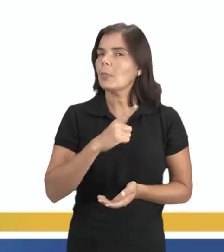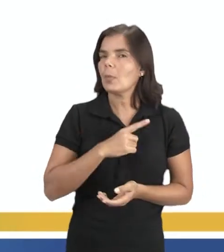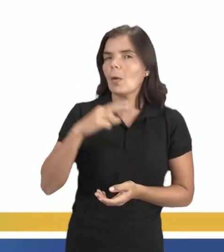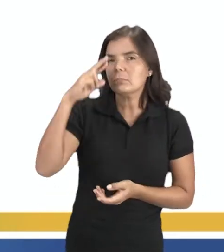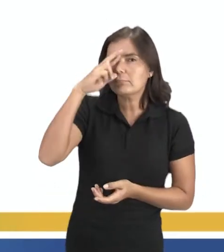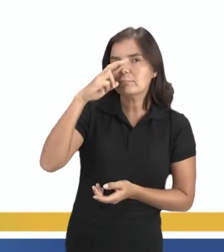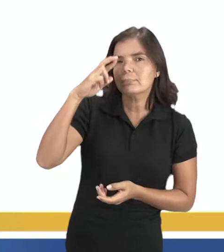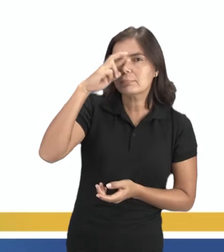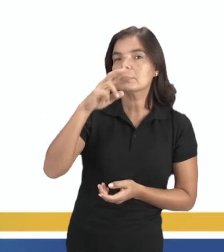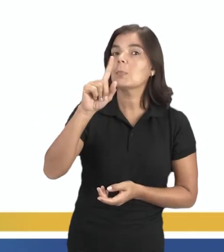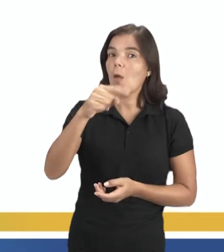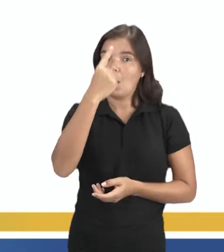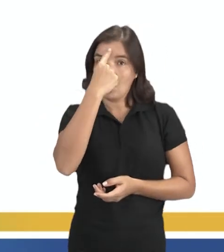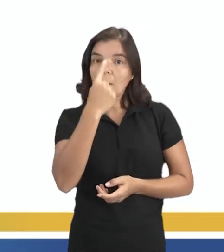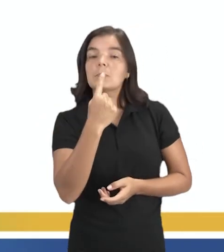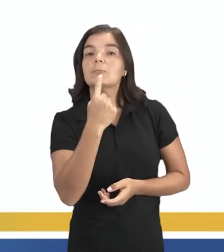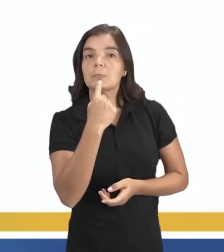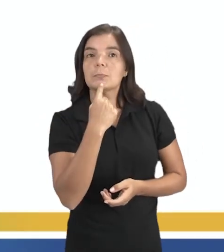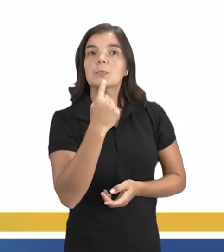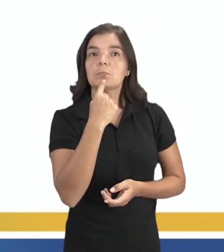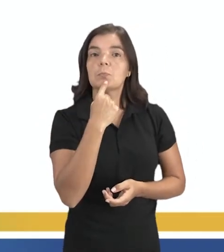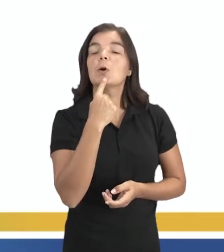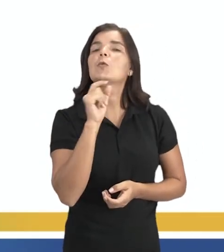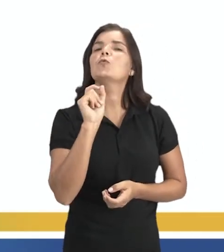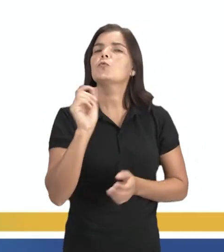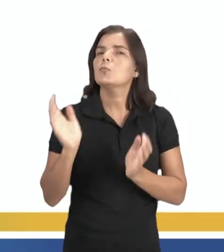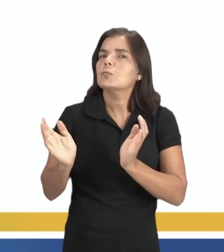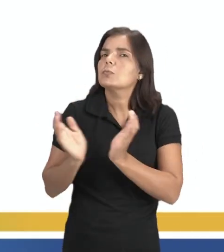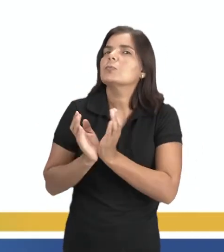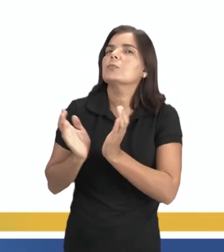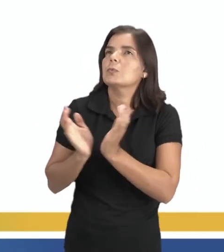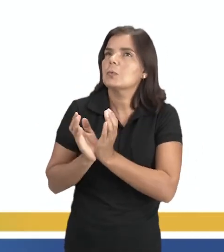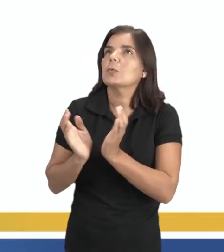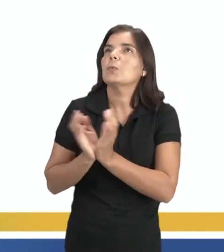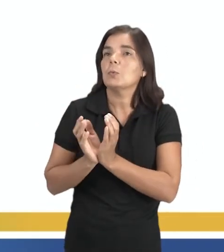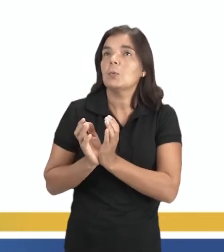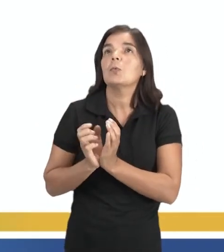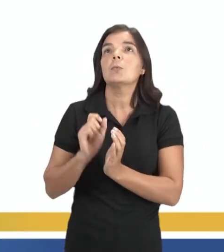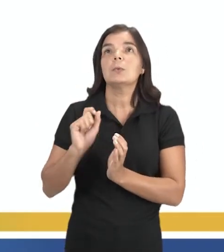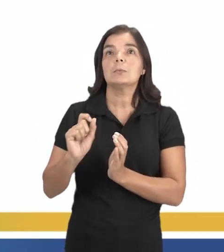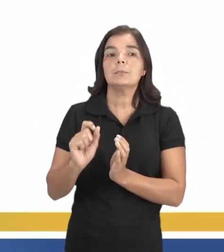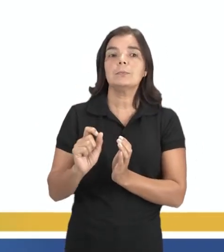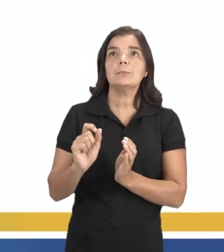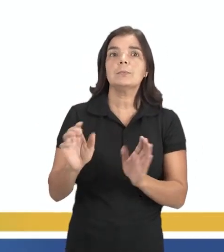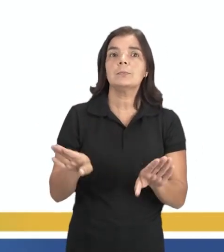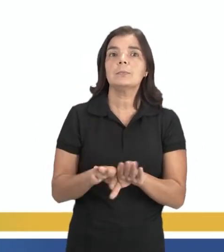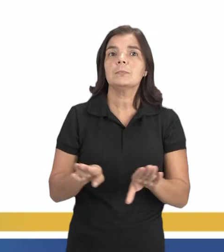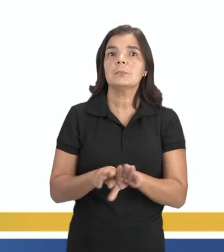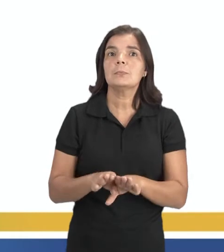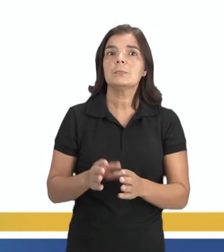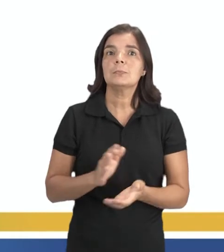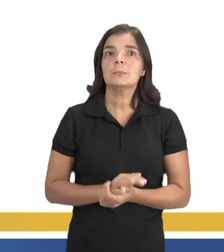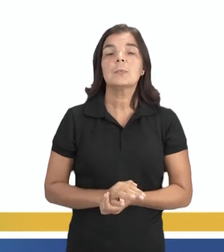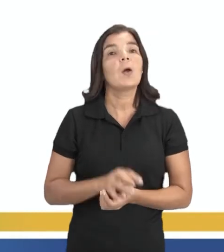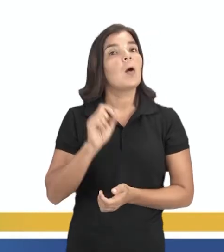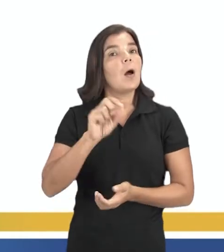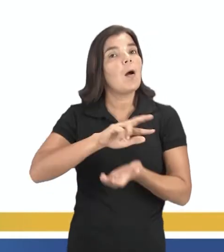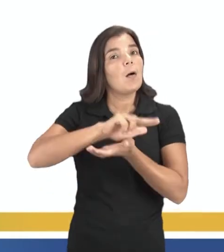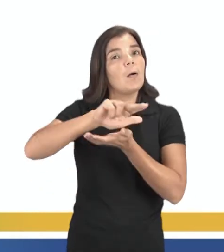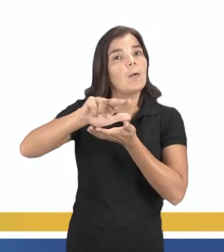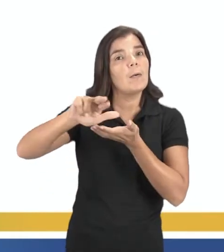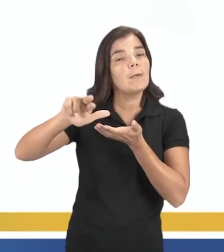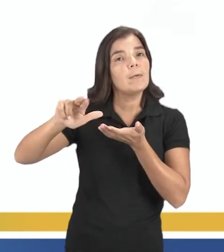observando, é uma imagem fotográfica de um grupo aí, né? Que faz uma menção aí a